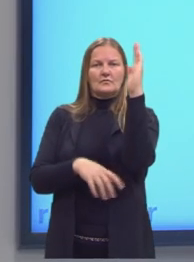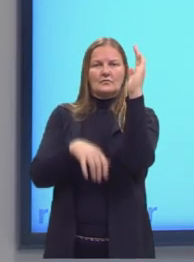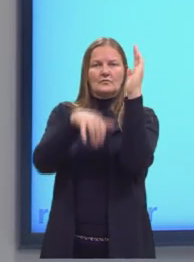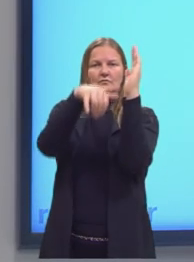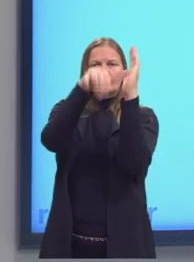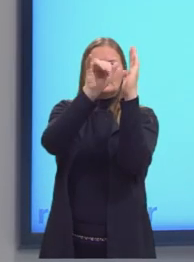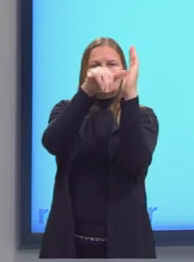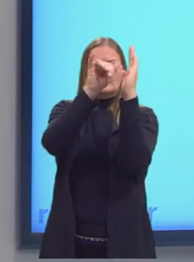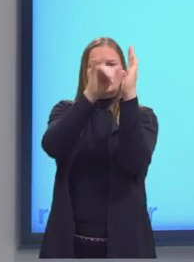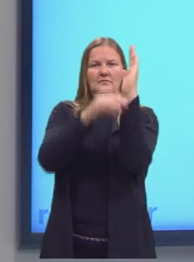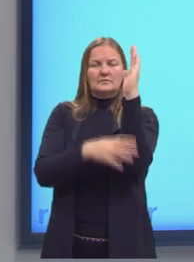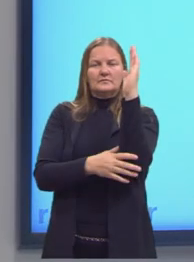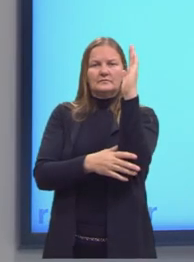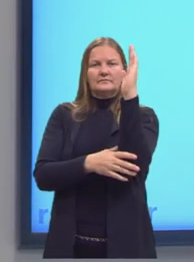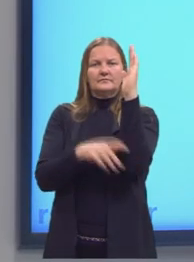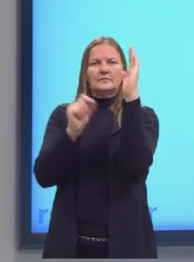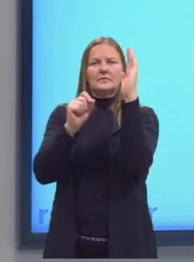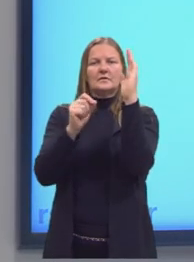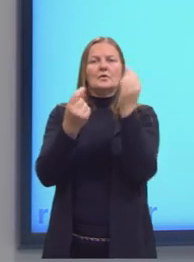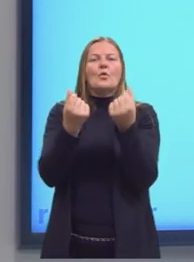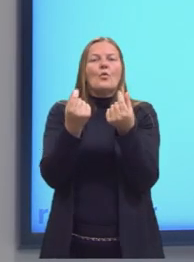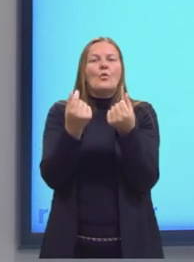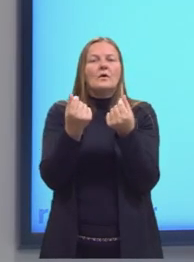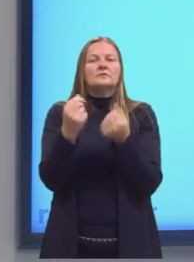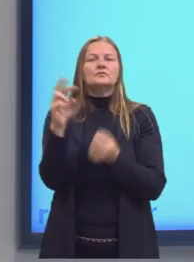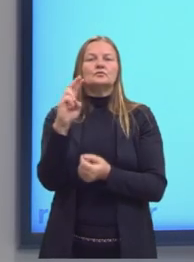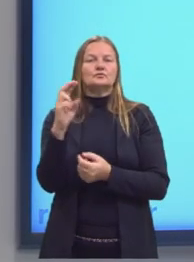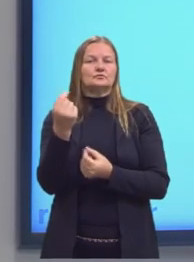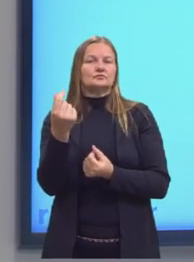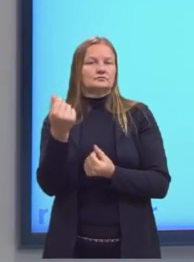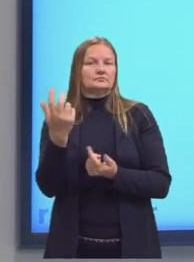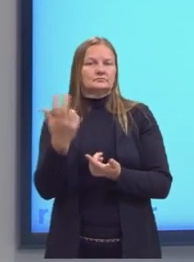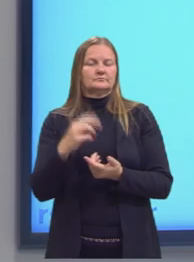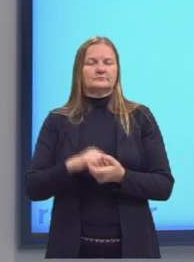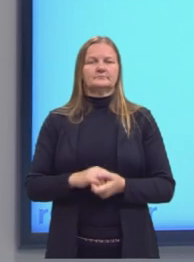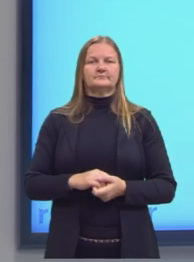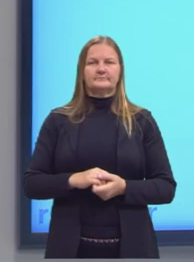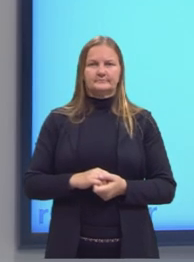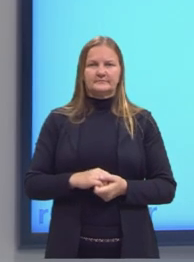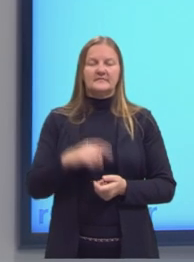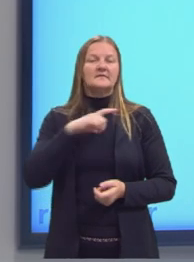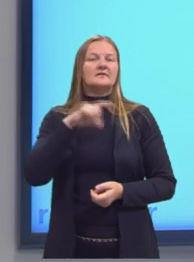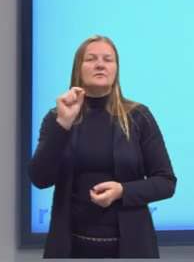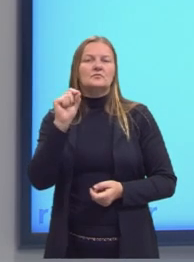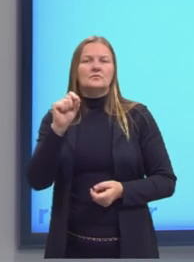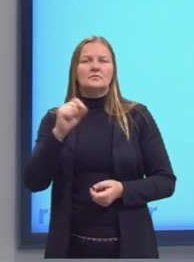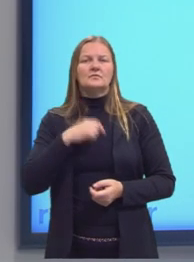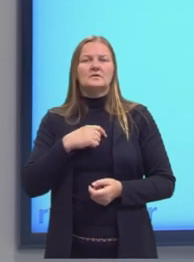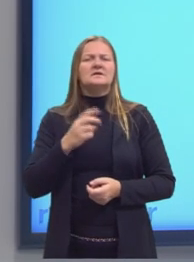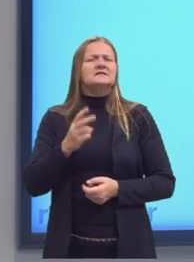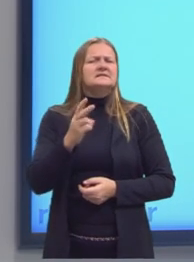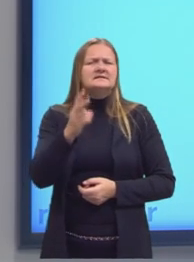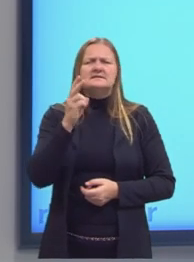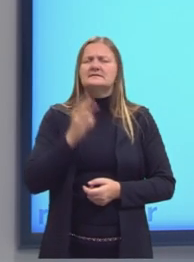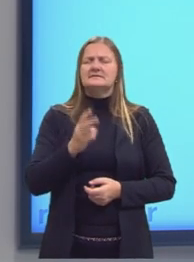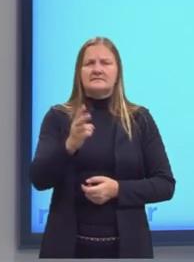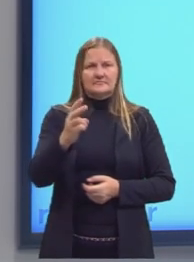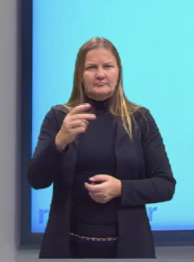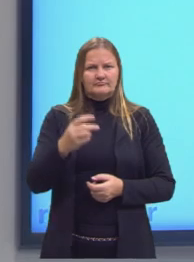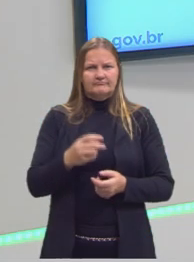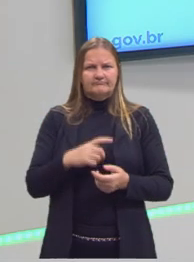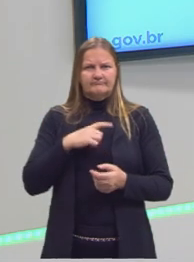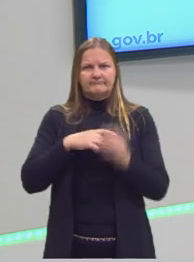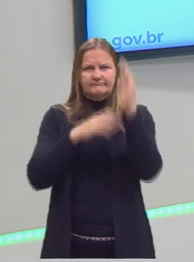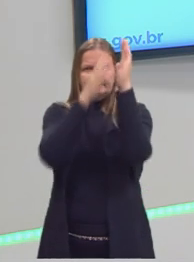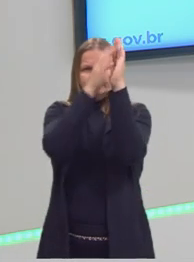as ordenadas, representam o custo em reais, tá? Então, nós temos sempre, né? Quando nós trabalhamos plano